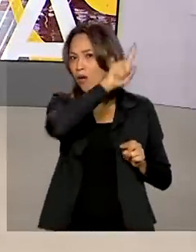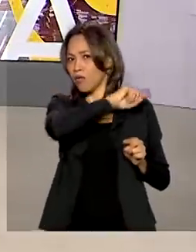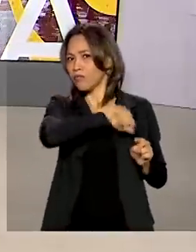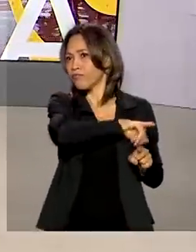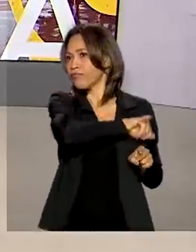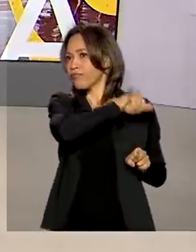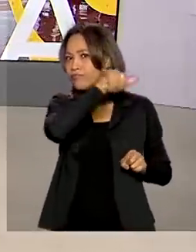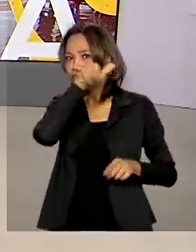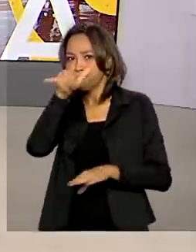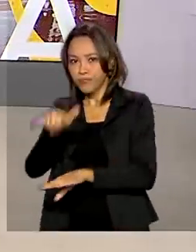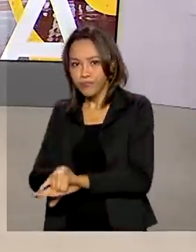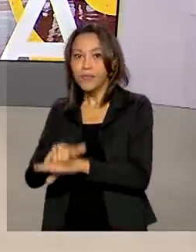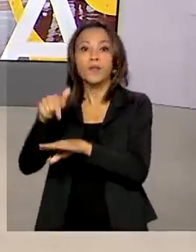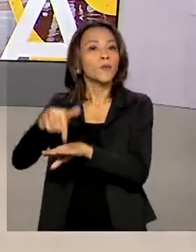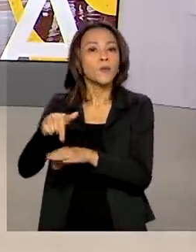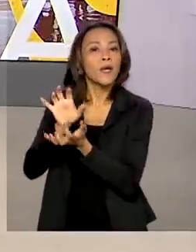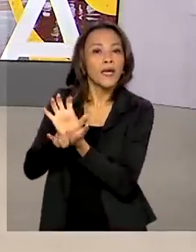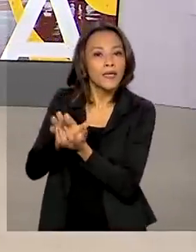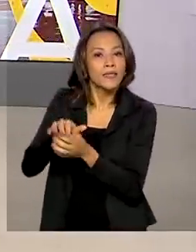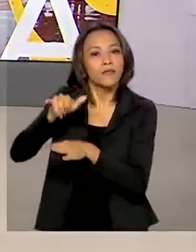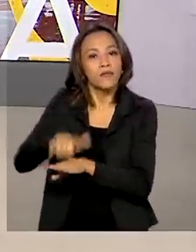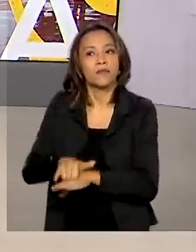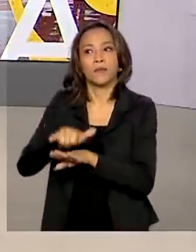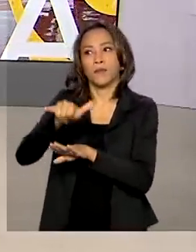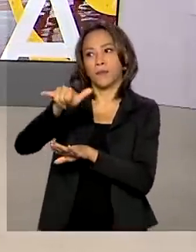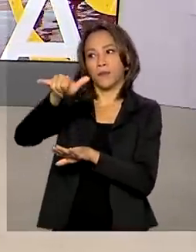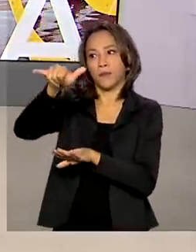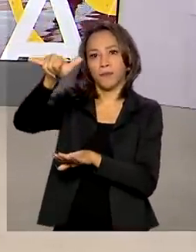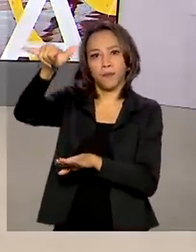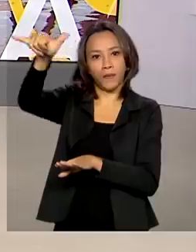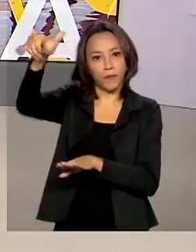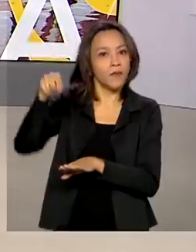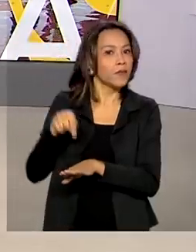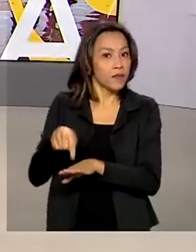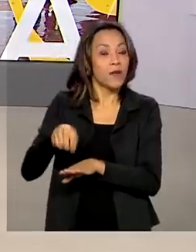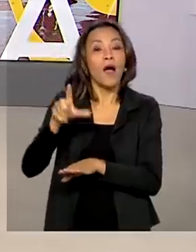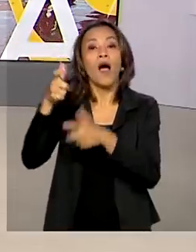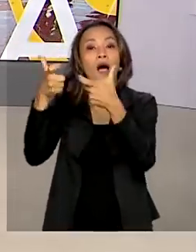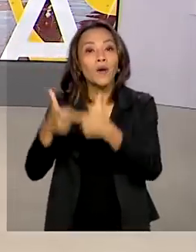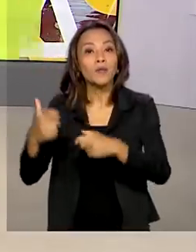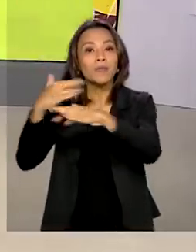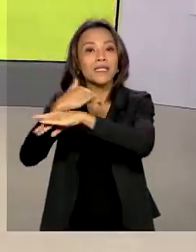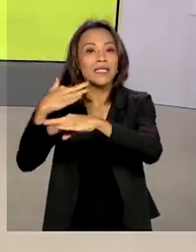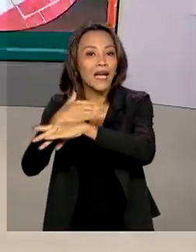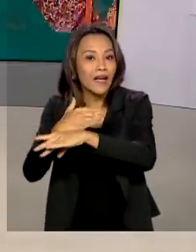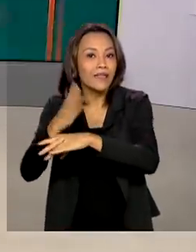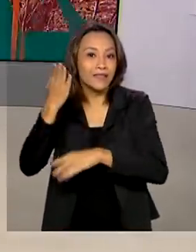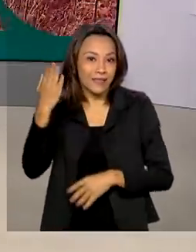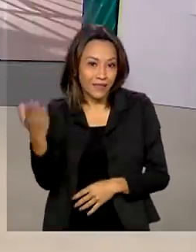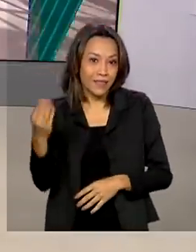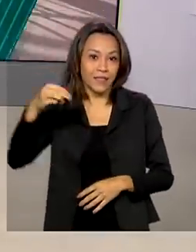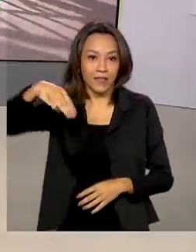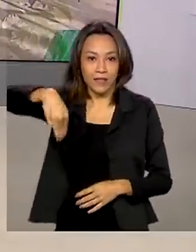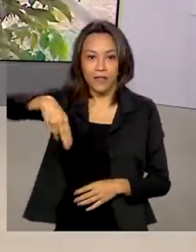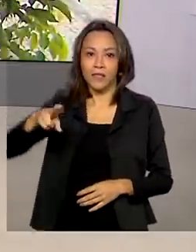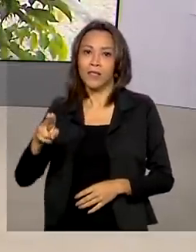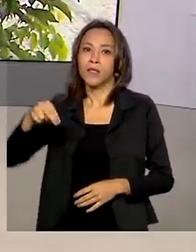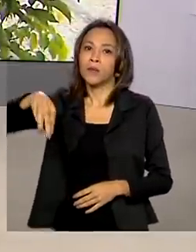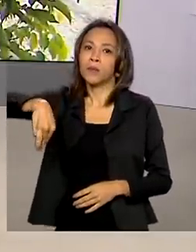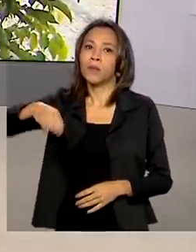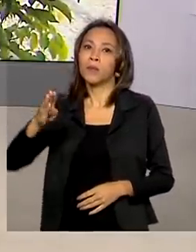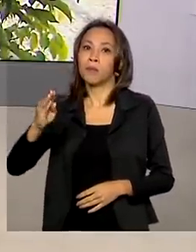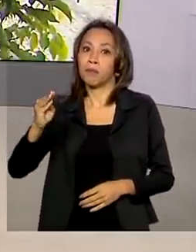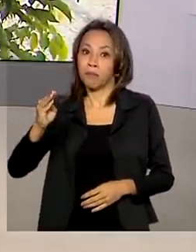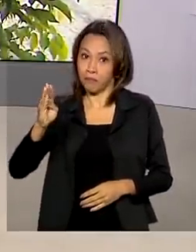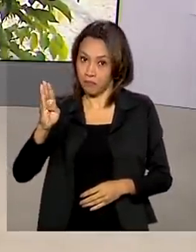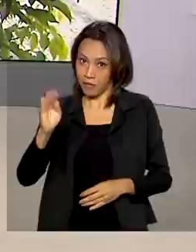no aeroporto de Recife. Nesta sexta-feira, a missão parte do Recife com destino a Mumbai. Vamos saber os detalhes então com a repórter Alessandra